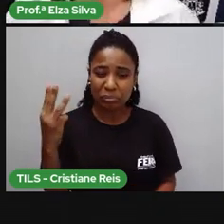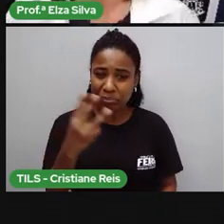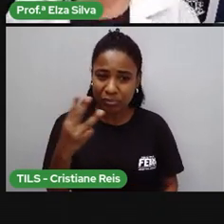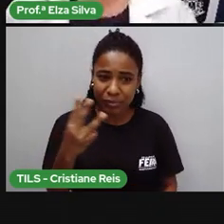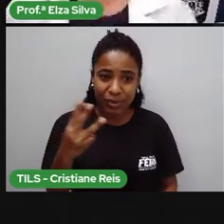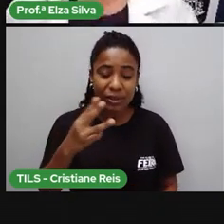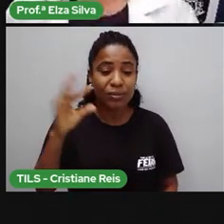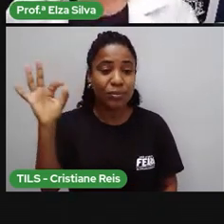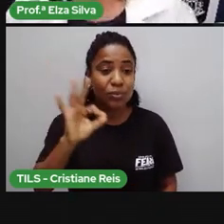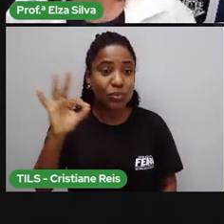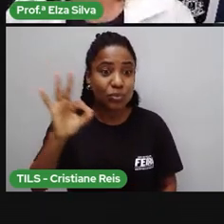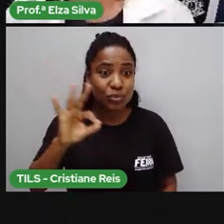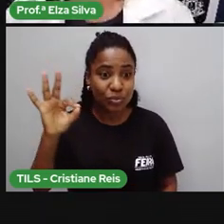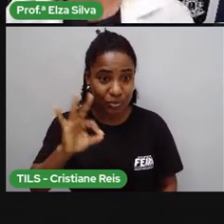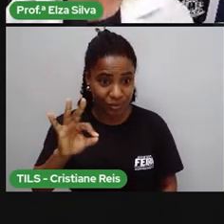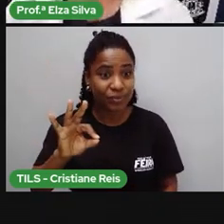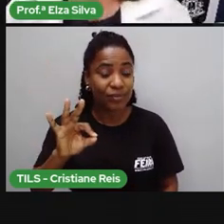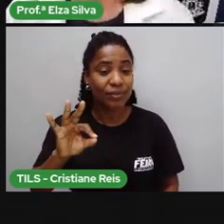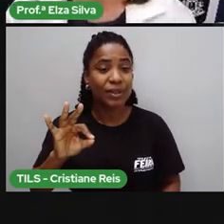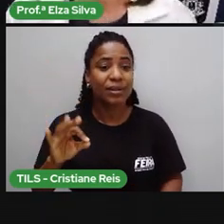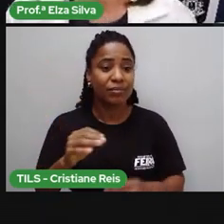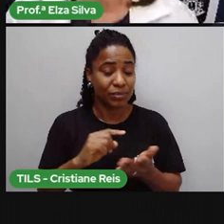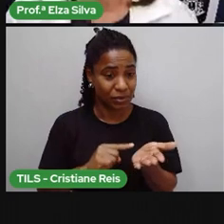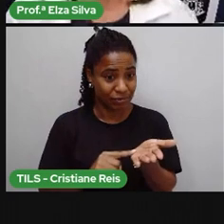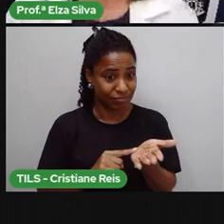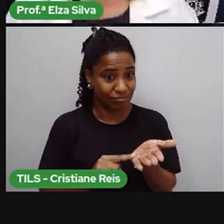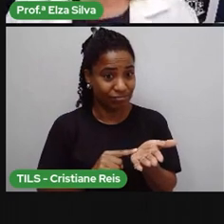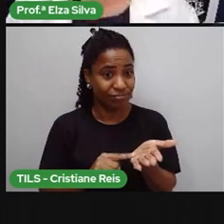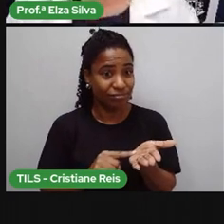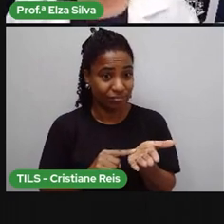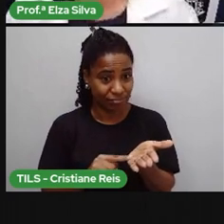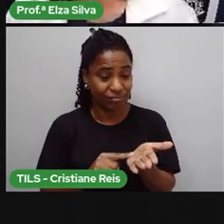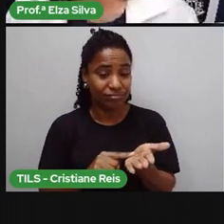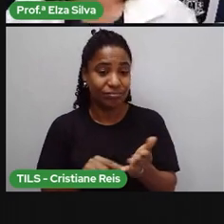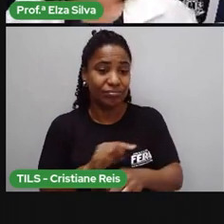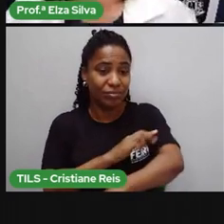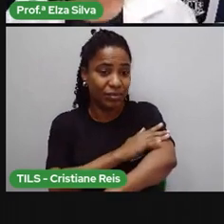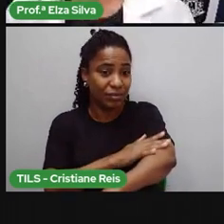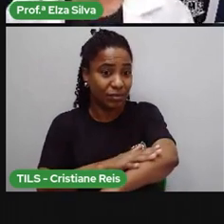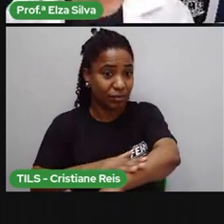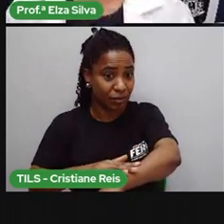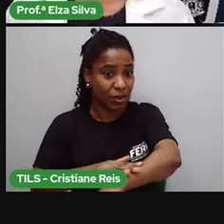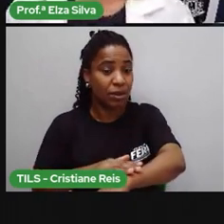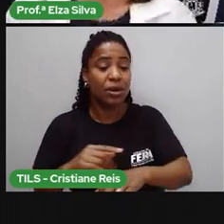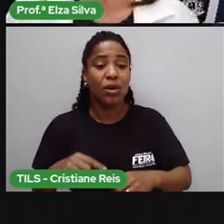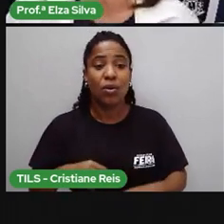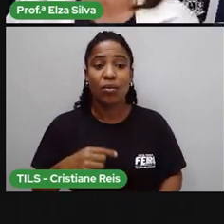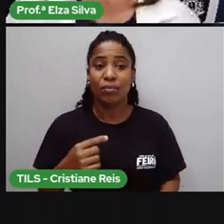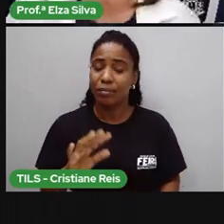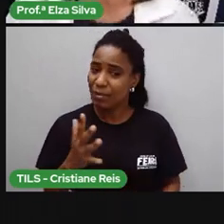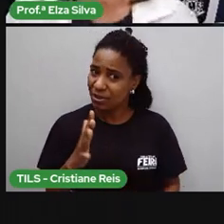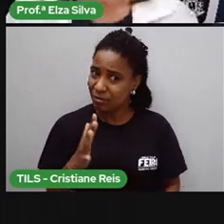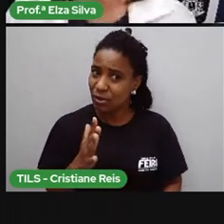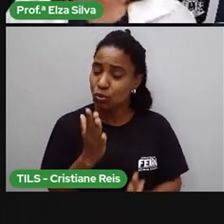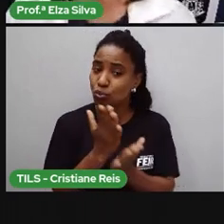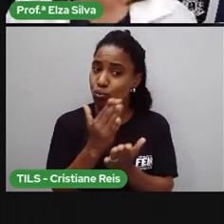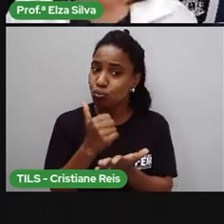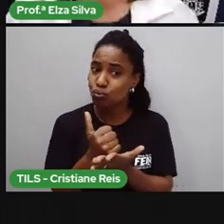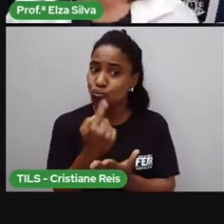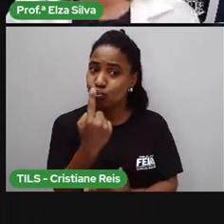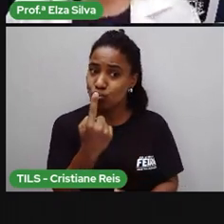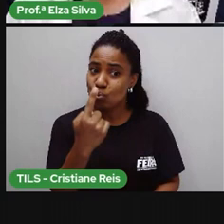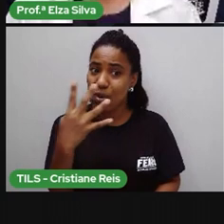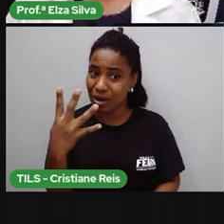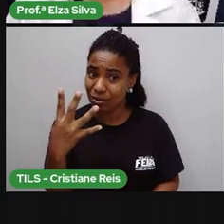desses falantes, são brancos. Um quarto, aproximadamente 24%, são negros.